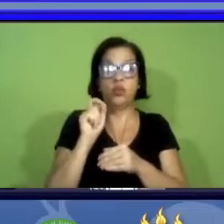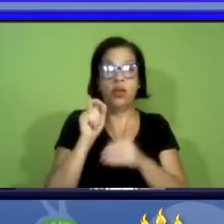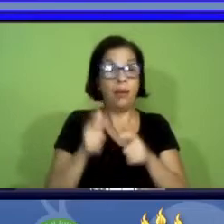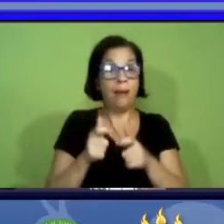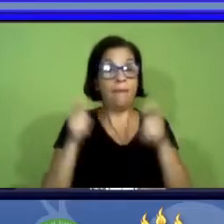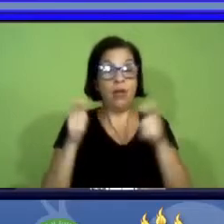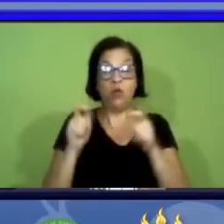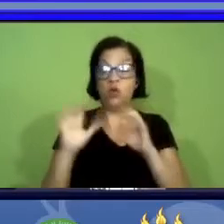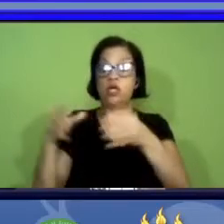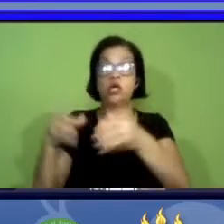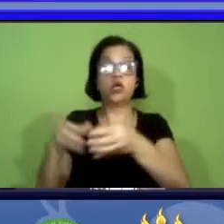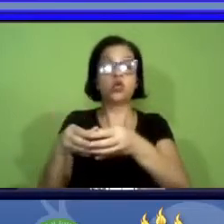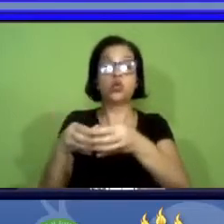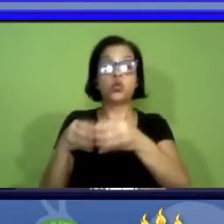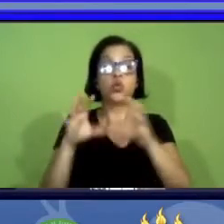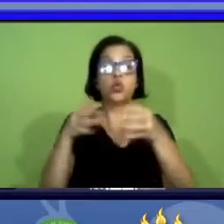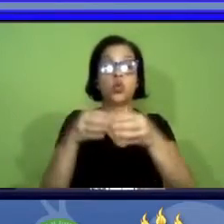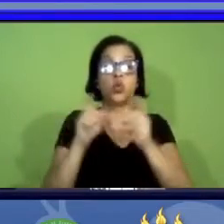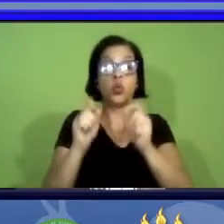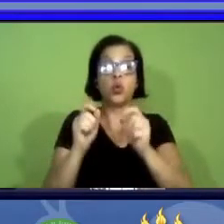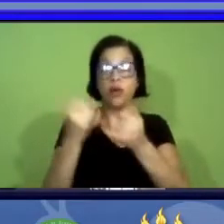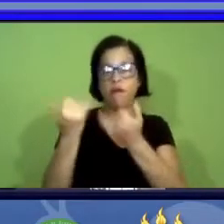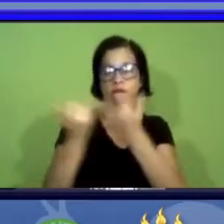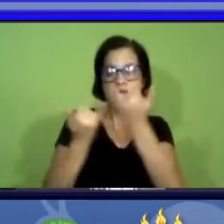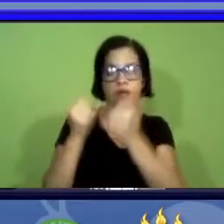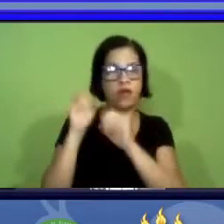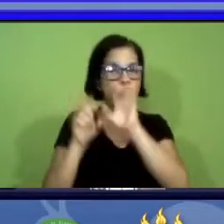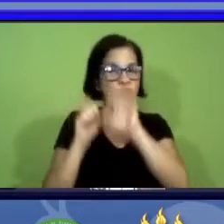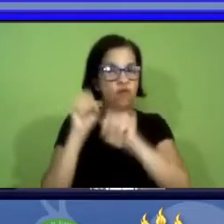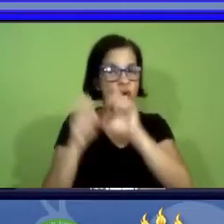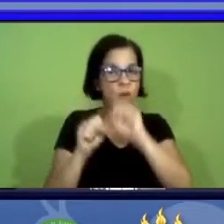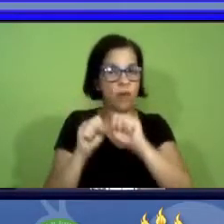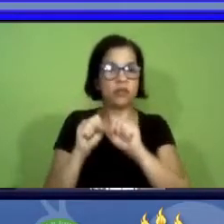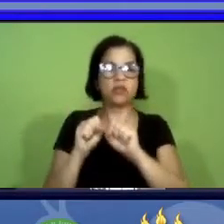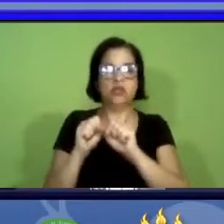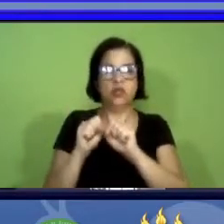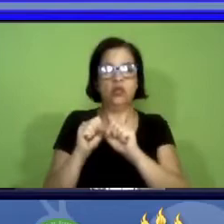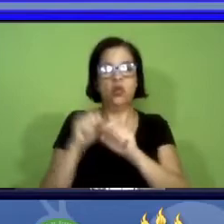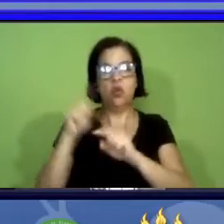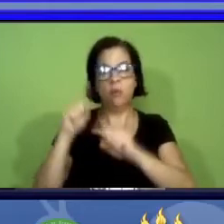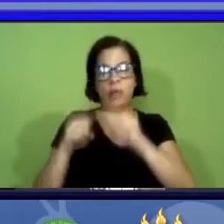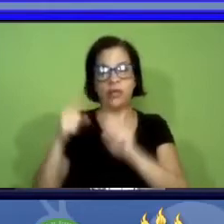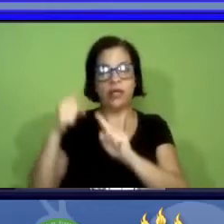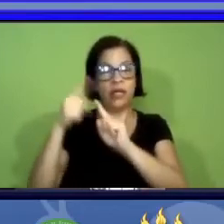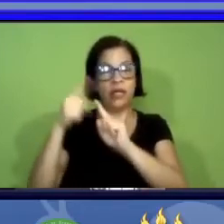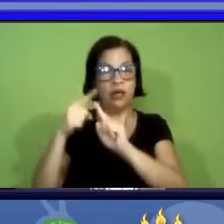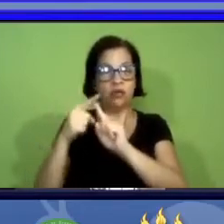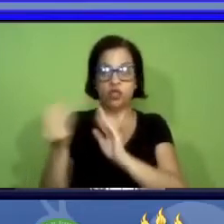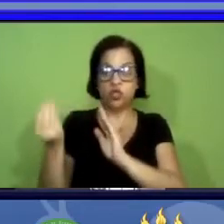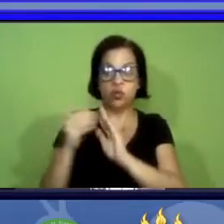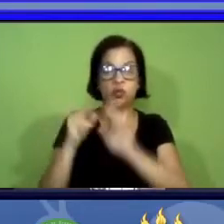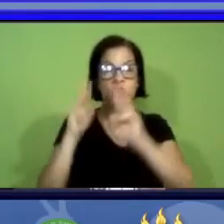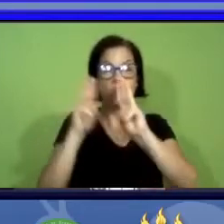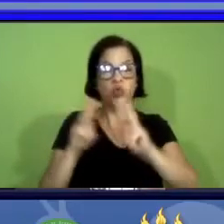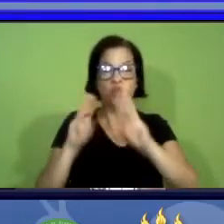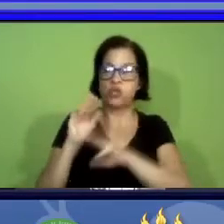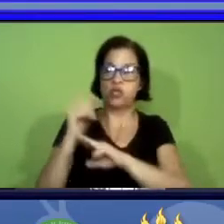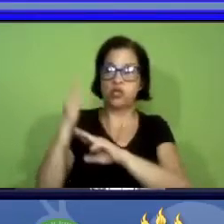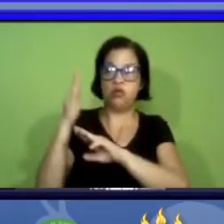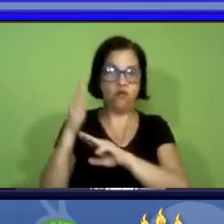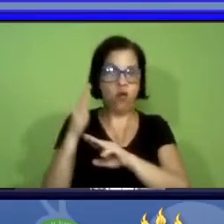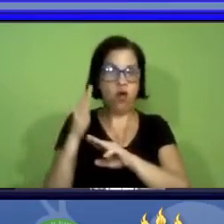dos grupos foi de obter informações sobre o material tipo depositado nos museus estrangeiros então